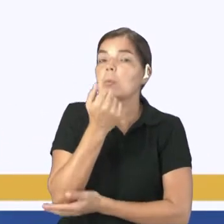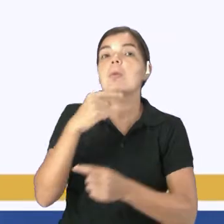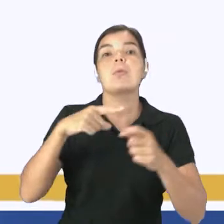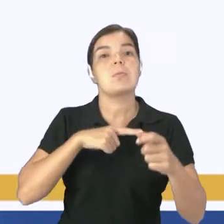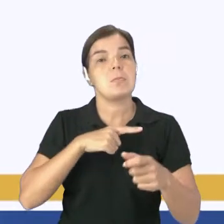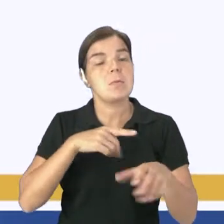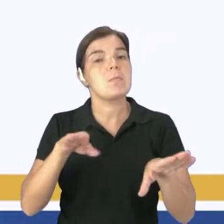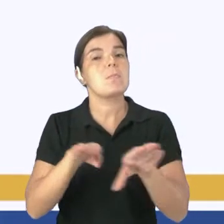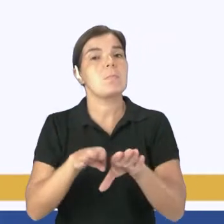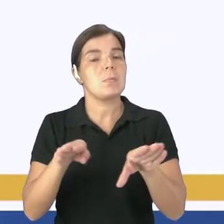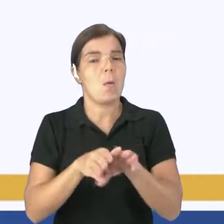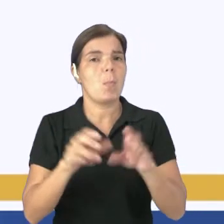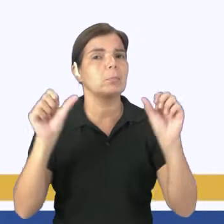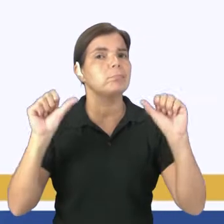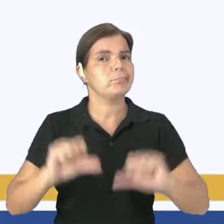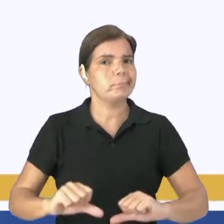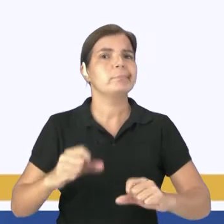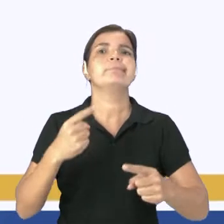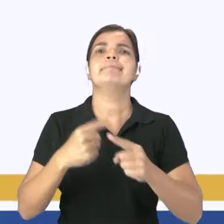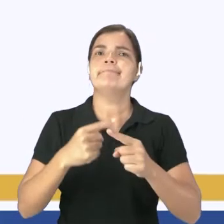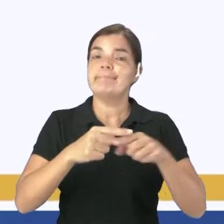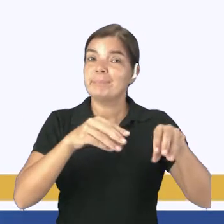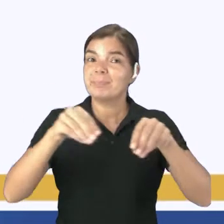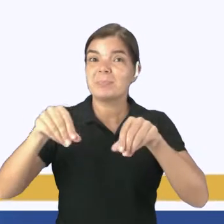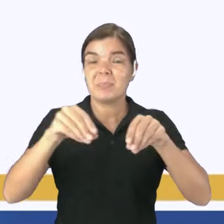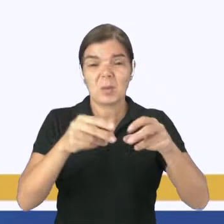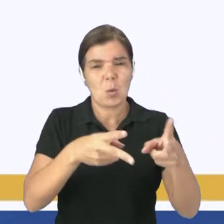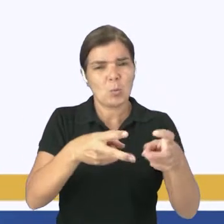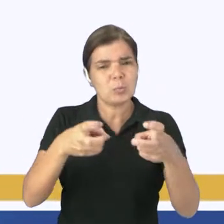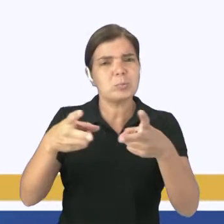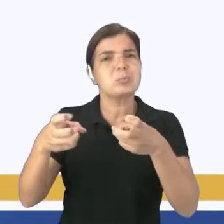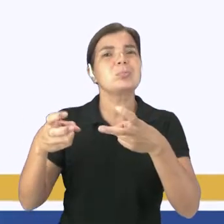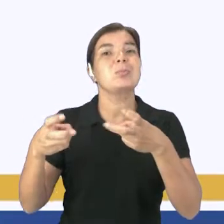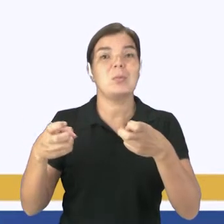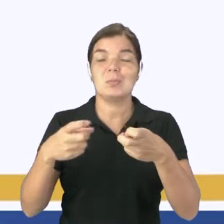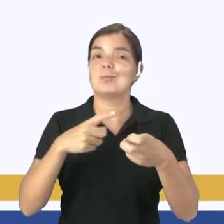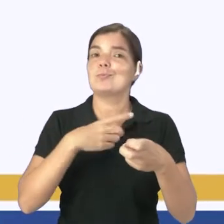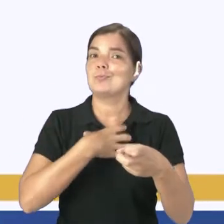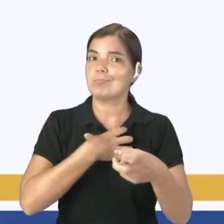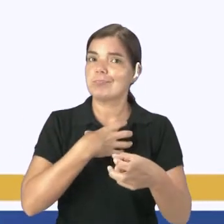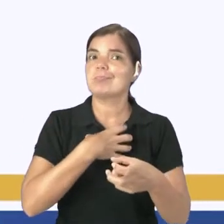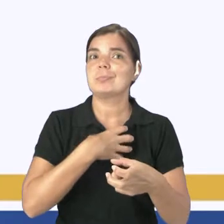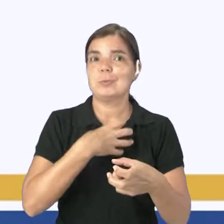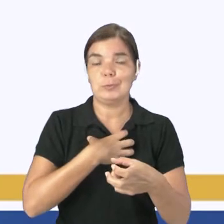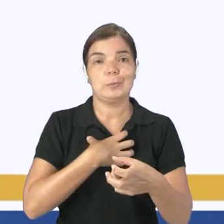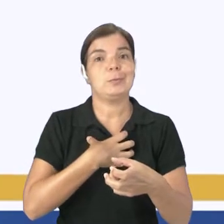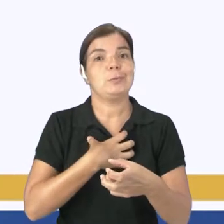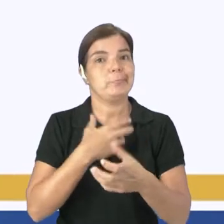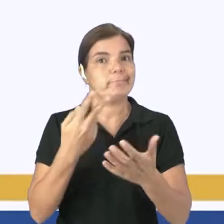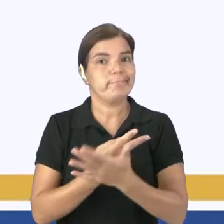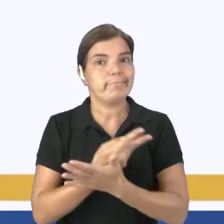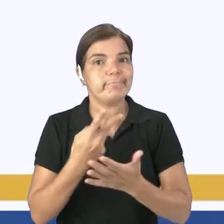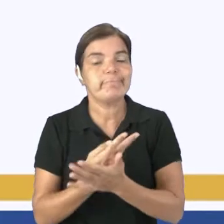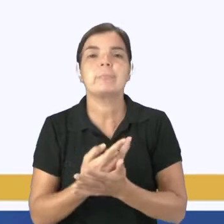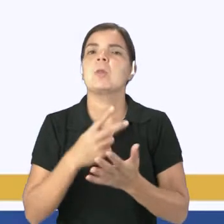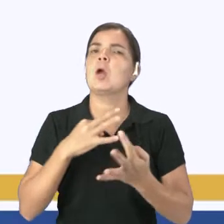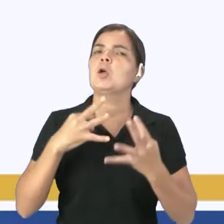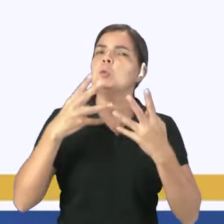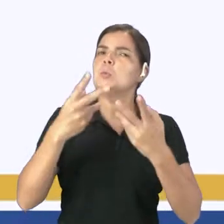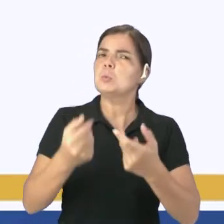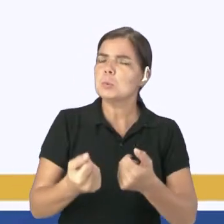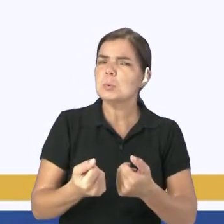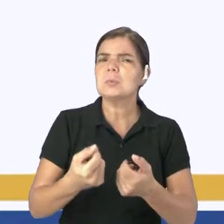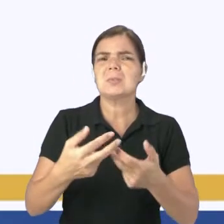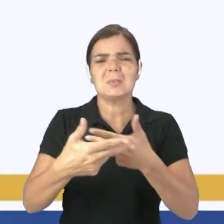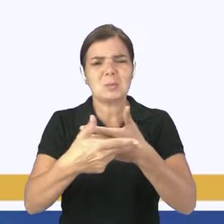aí negativa, que, às vezes, esse solo acaba sendo explorado também de uma forma exagerada. E aí todas essas formas exageradas